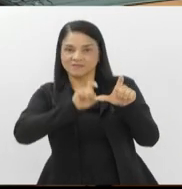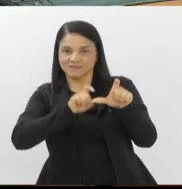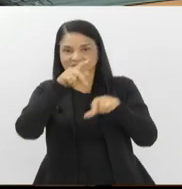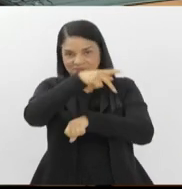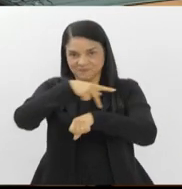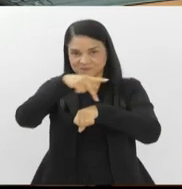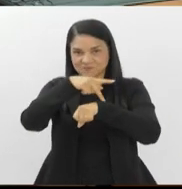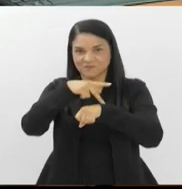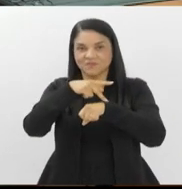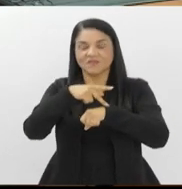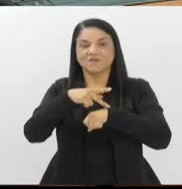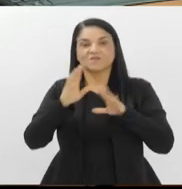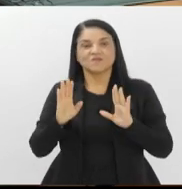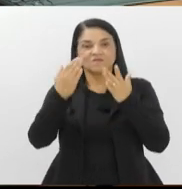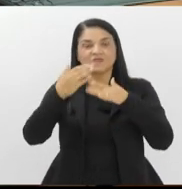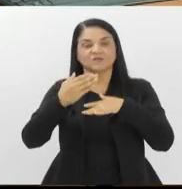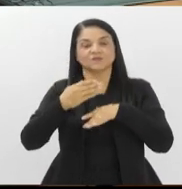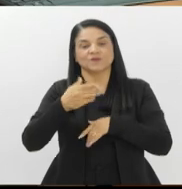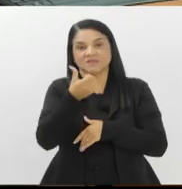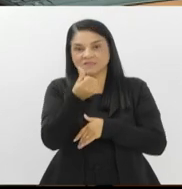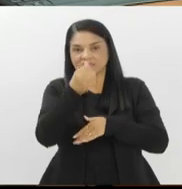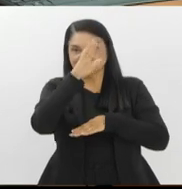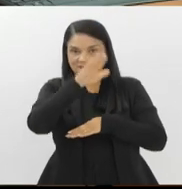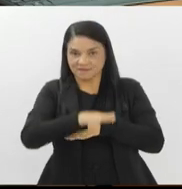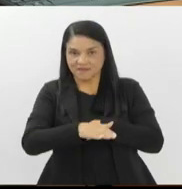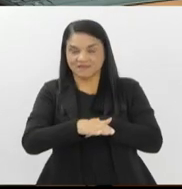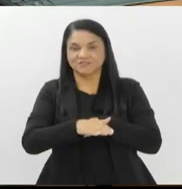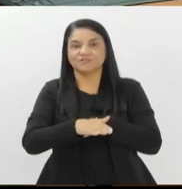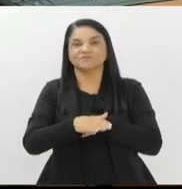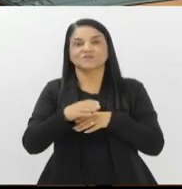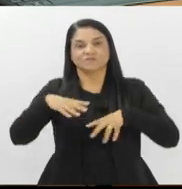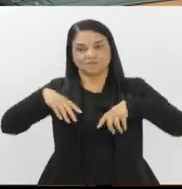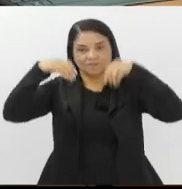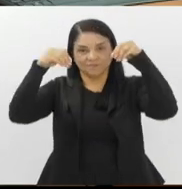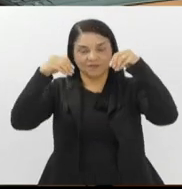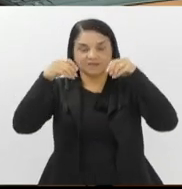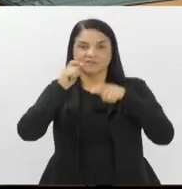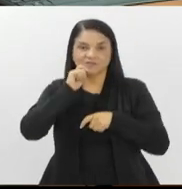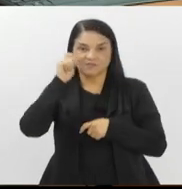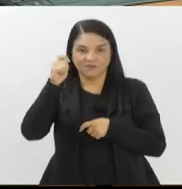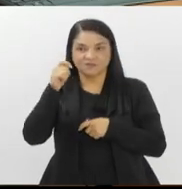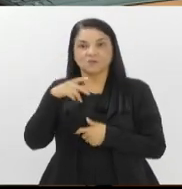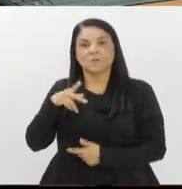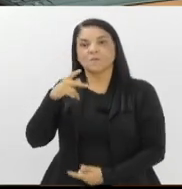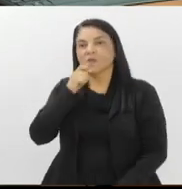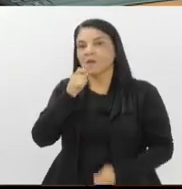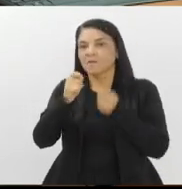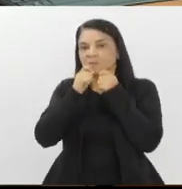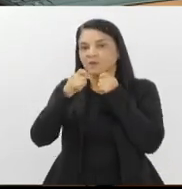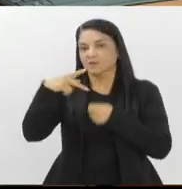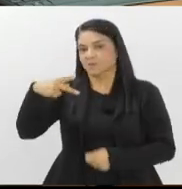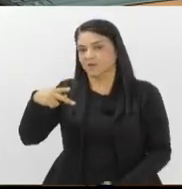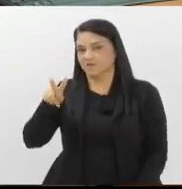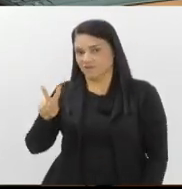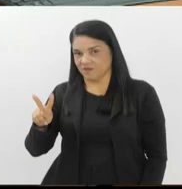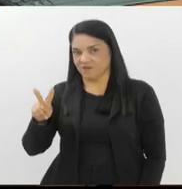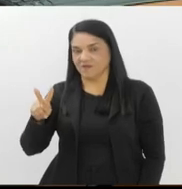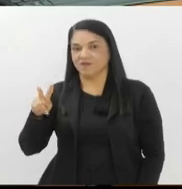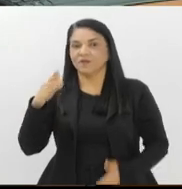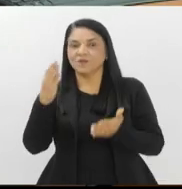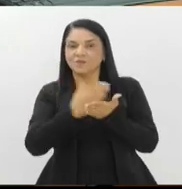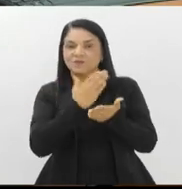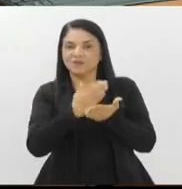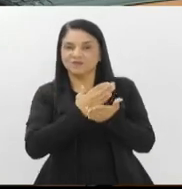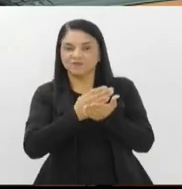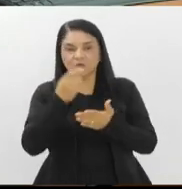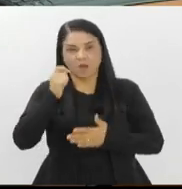no Salão Nobre do Palácio Tiradentes. Eu vou chamar o repórter Paulo Vitor Viviani, que está com o autor do livro Douglas Libório. Bom dia, PV!